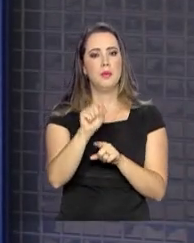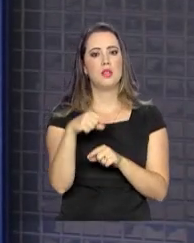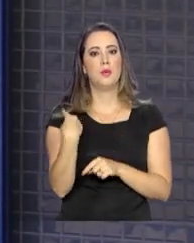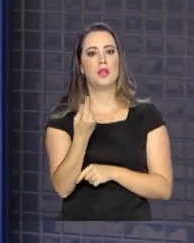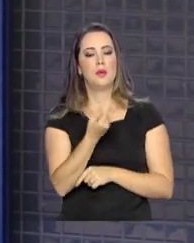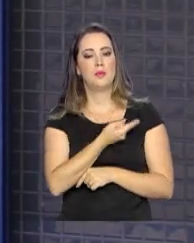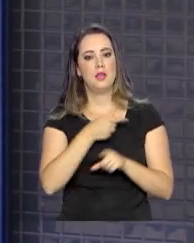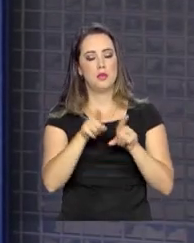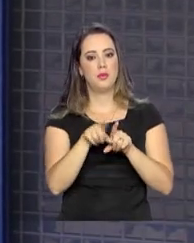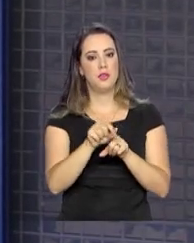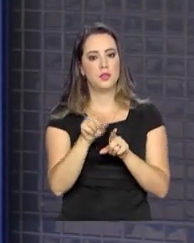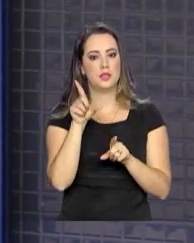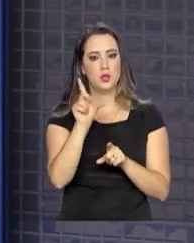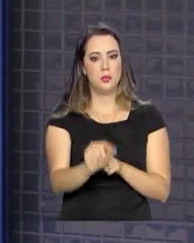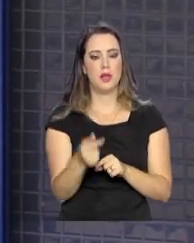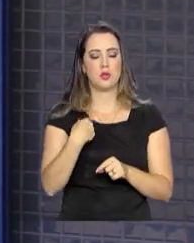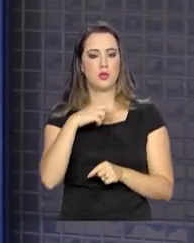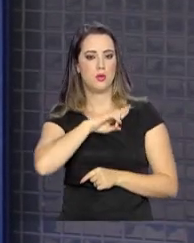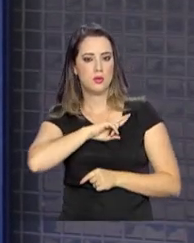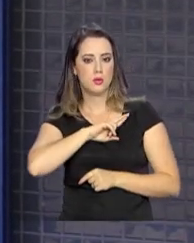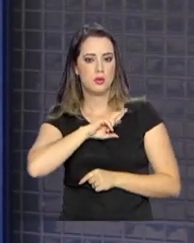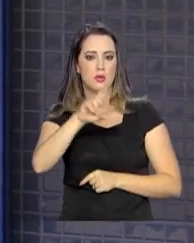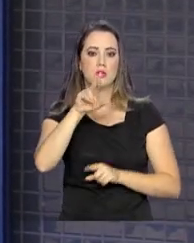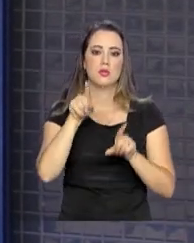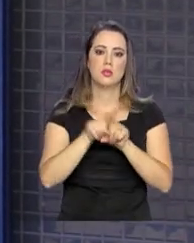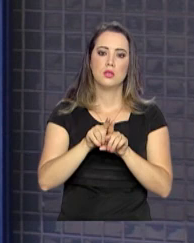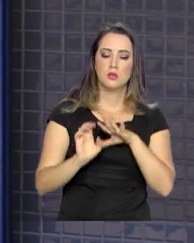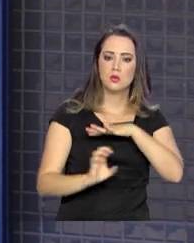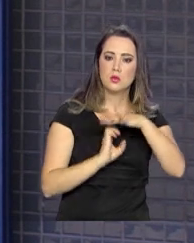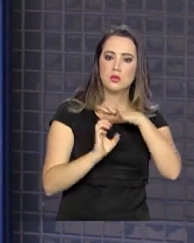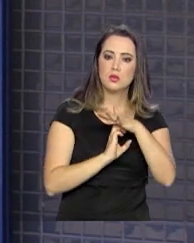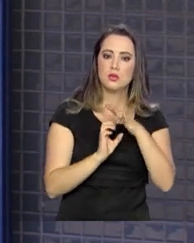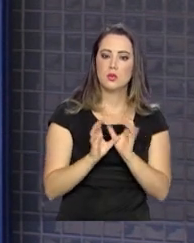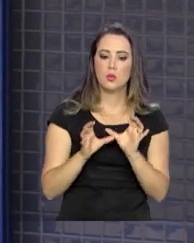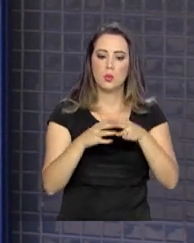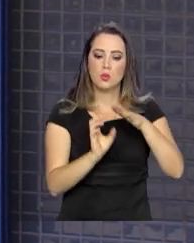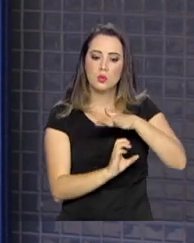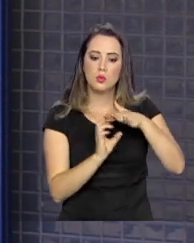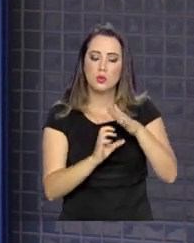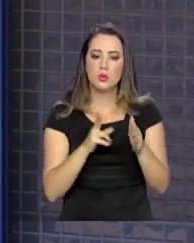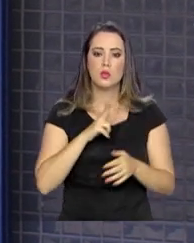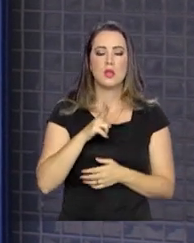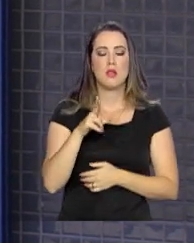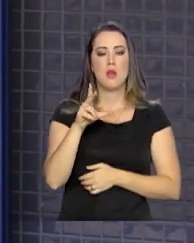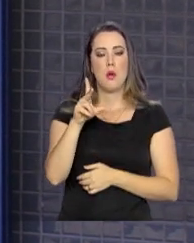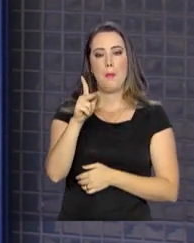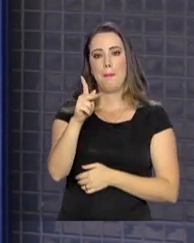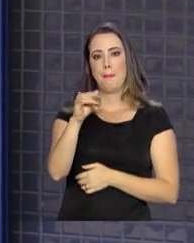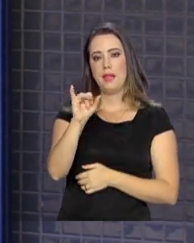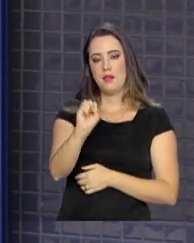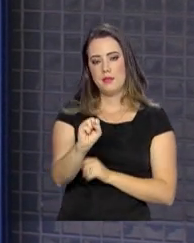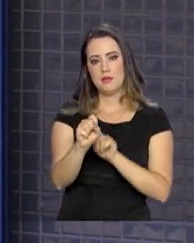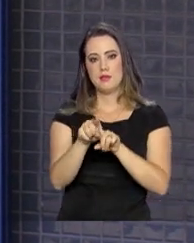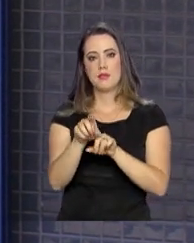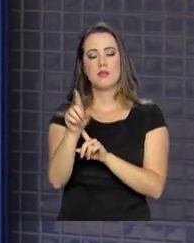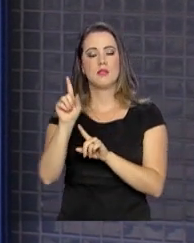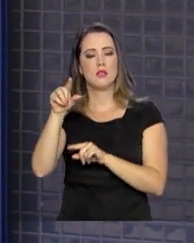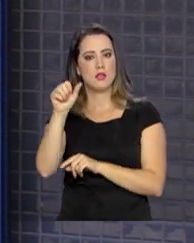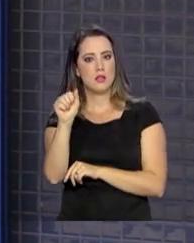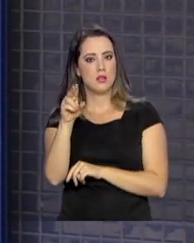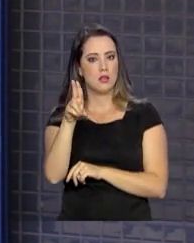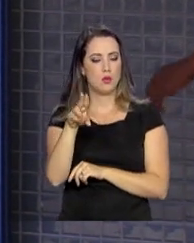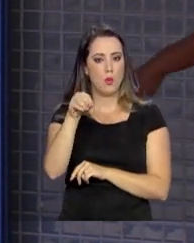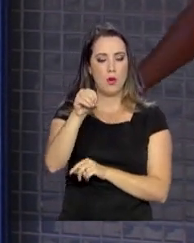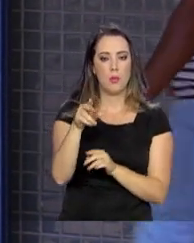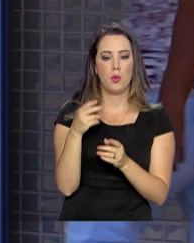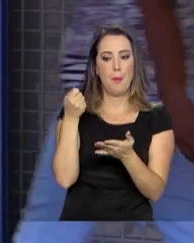responsabilidade da empresa. Quem está na iniciativa privada é cadastrado no PIS e recebe o abono salarial pela